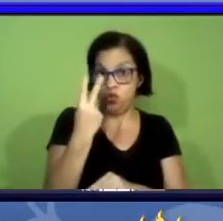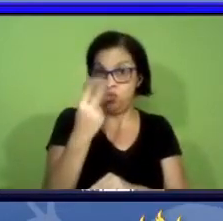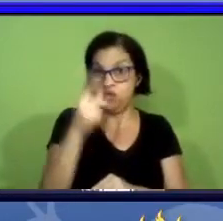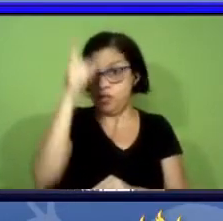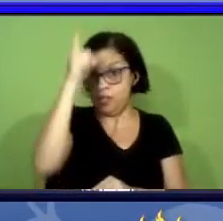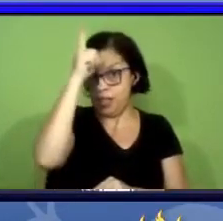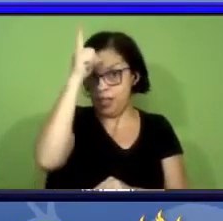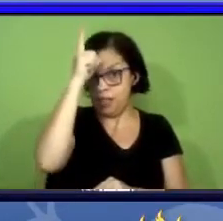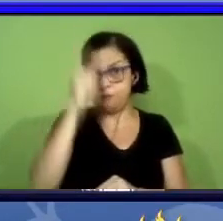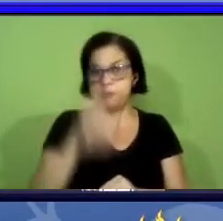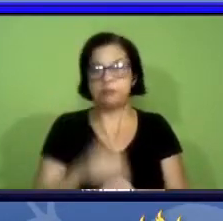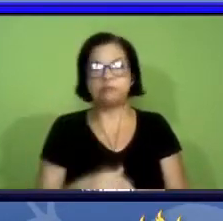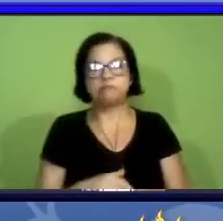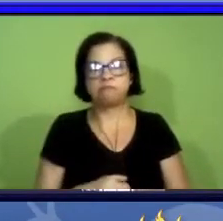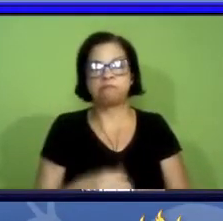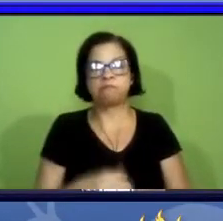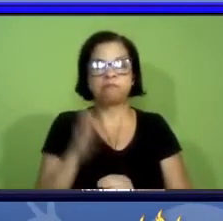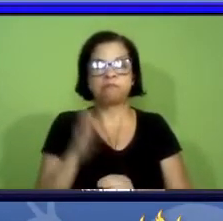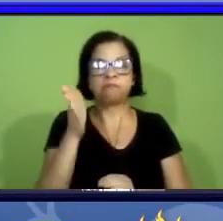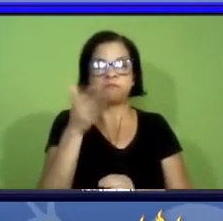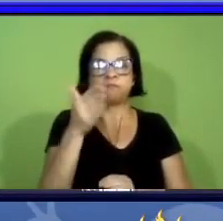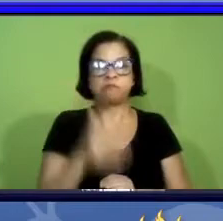próximo